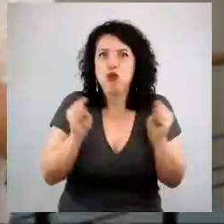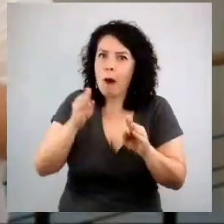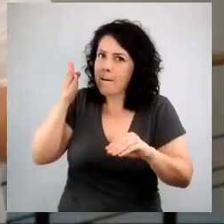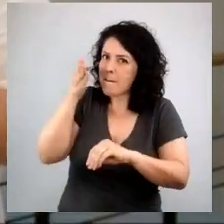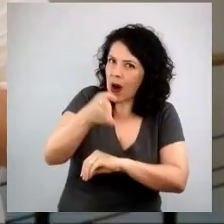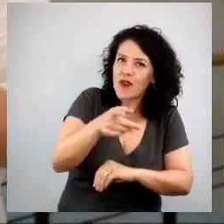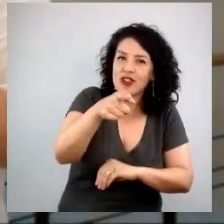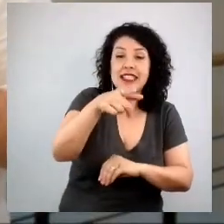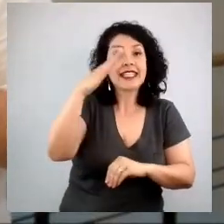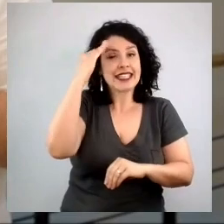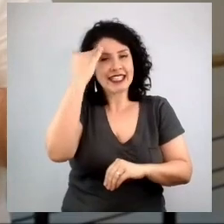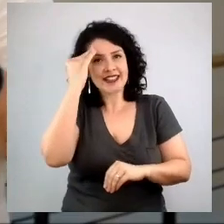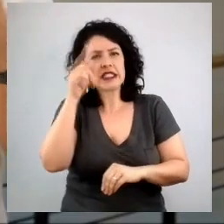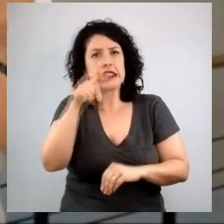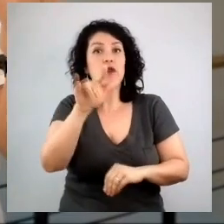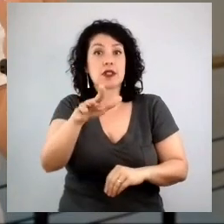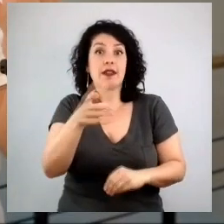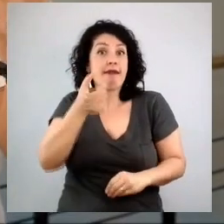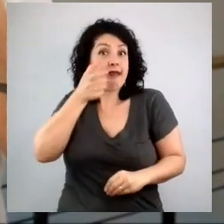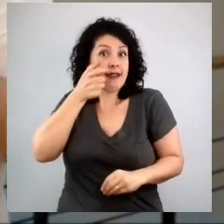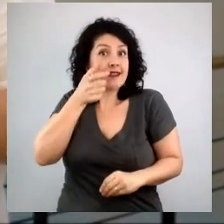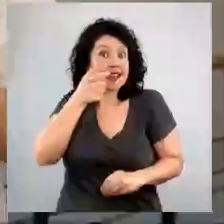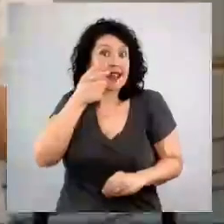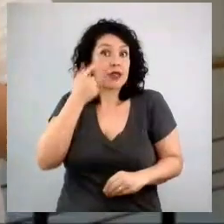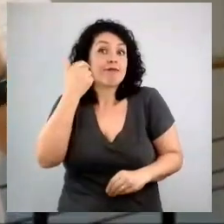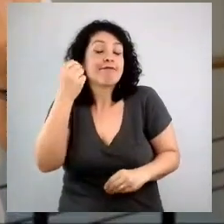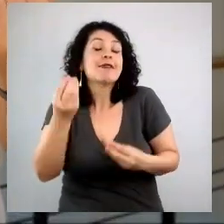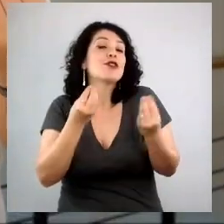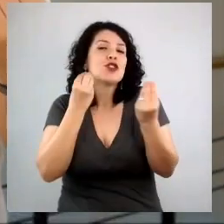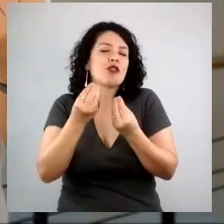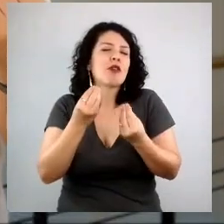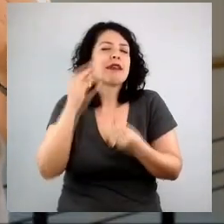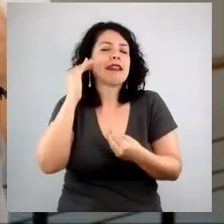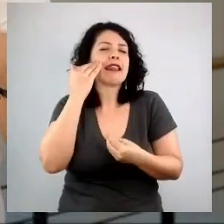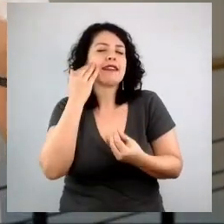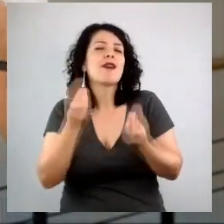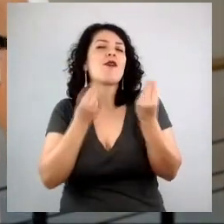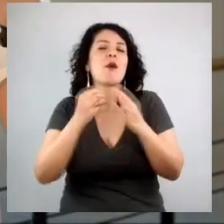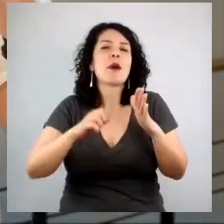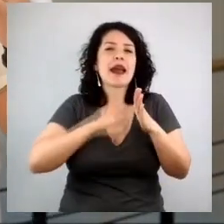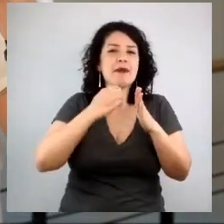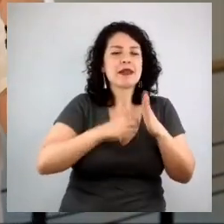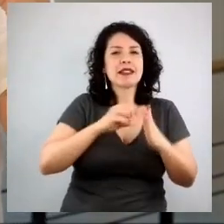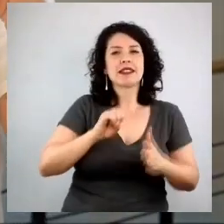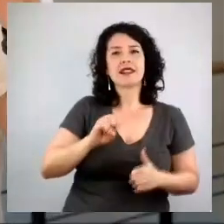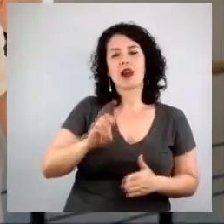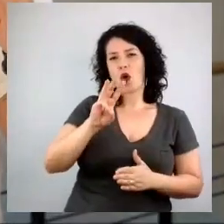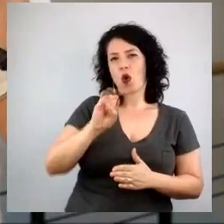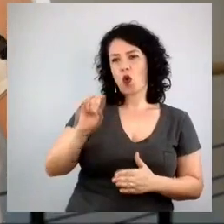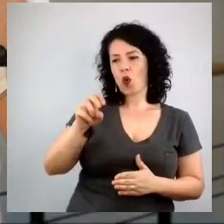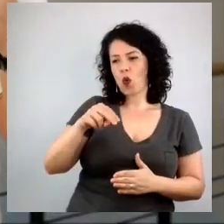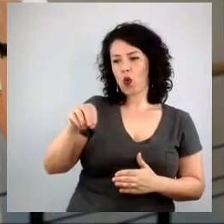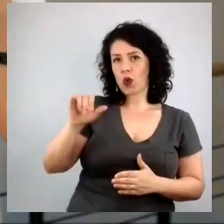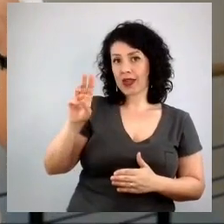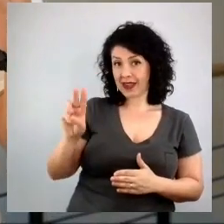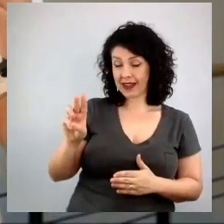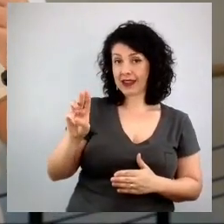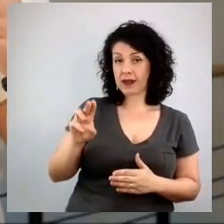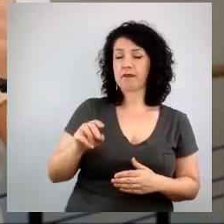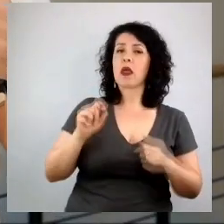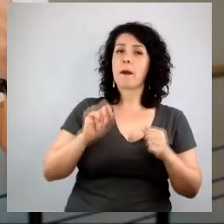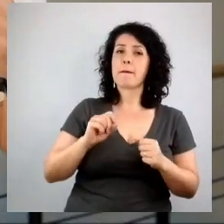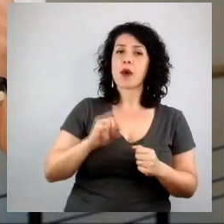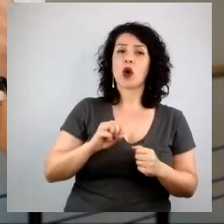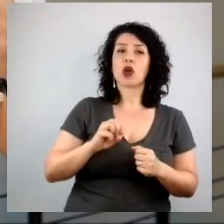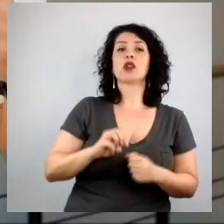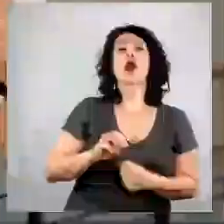interessado e quer conhecer um pouco mais sobre como funciona a Winnie, entre em contato com a gente. Entra lá, www.winnie.com.